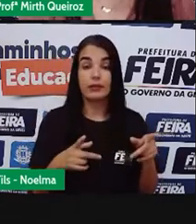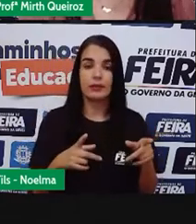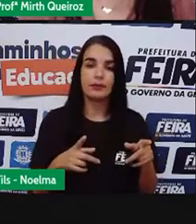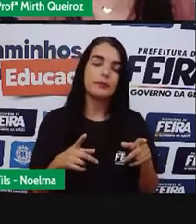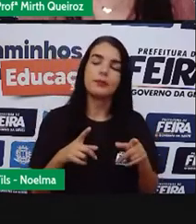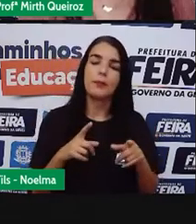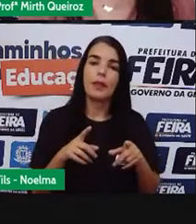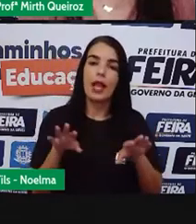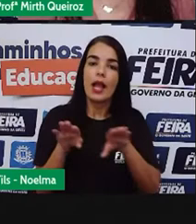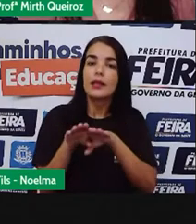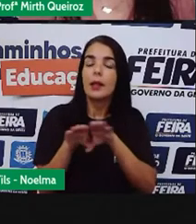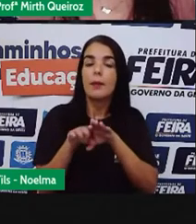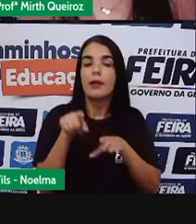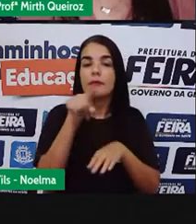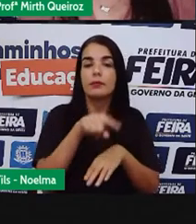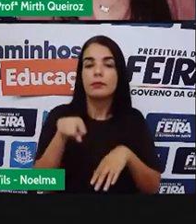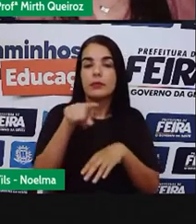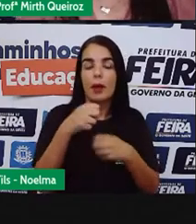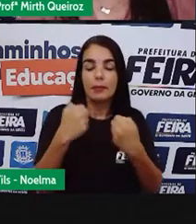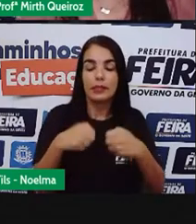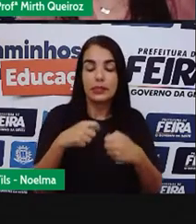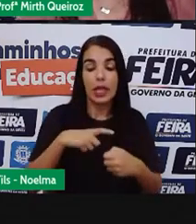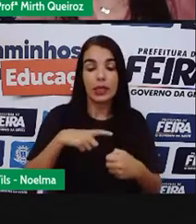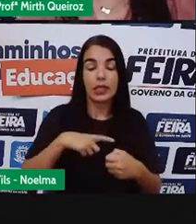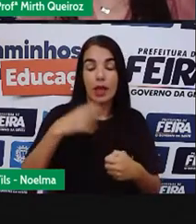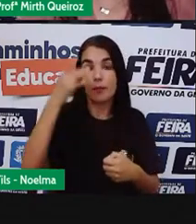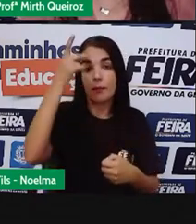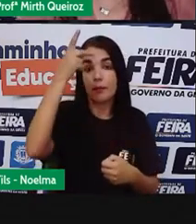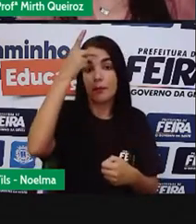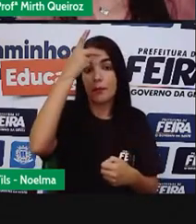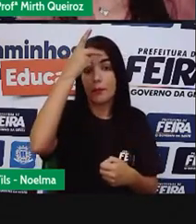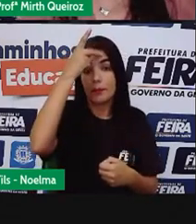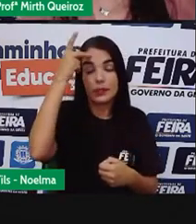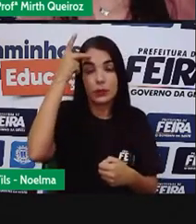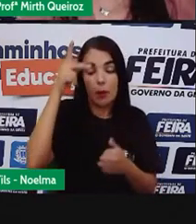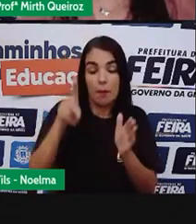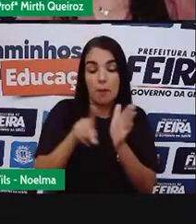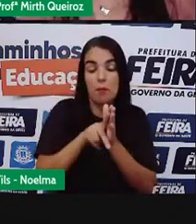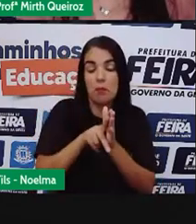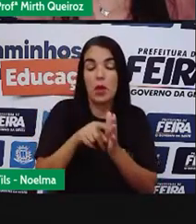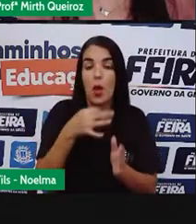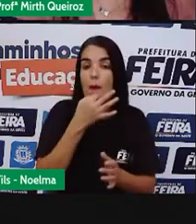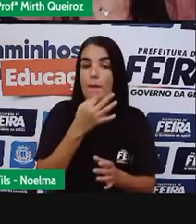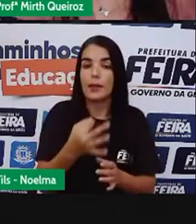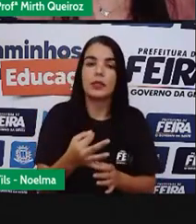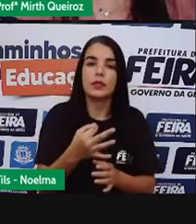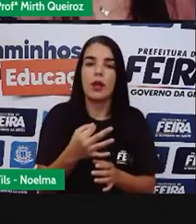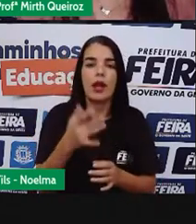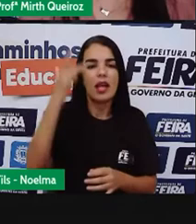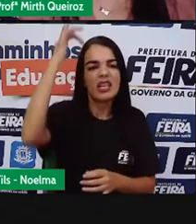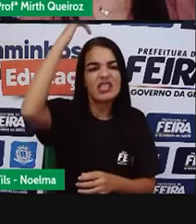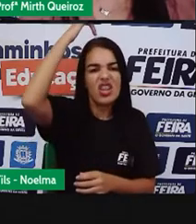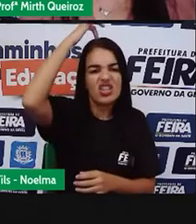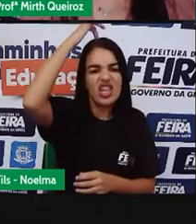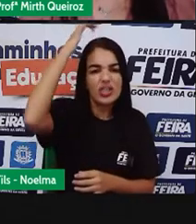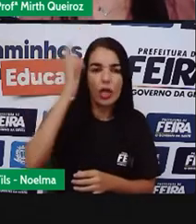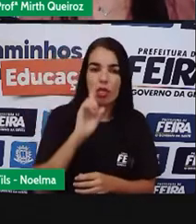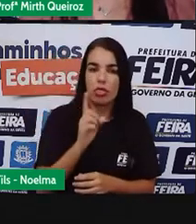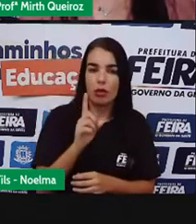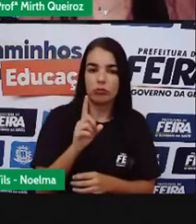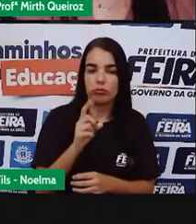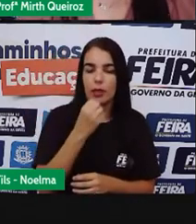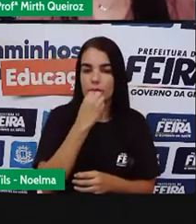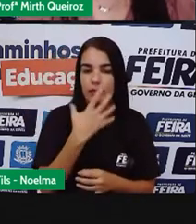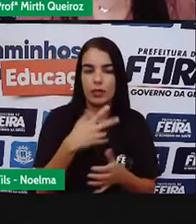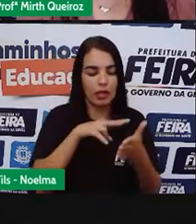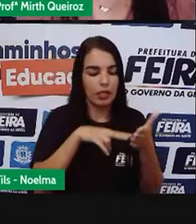Mas, ao mesmo tempo, a gente tem que criar a nossa própria opinião a respeito daquilo, certo? Então, não seja ingênuo. Um bom leitor, ele nunca é